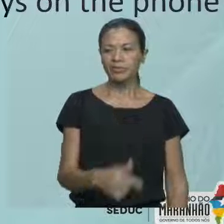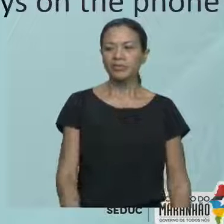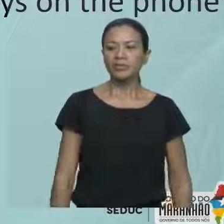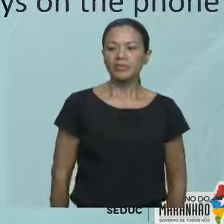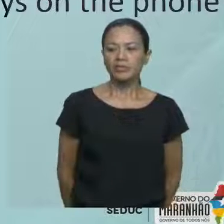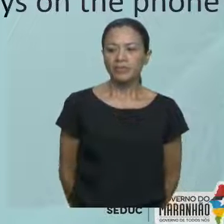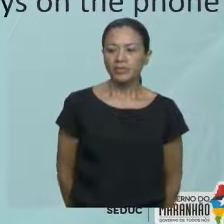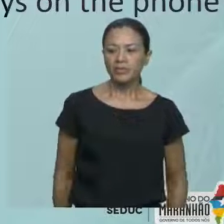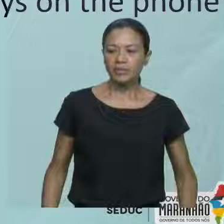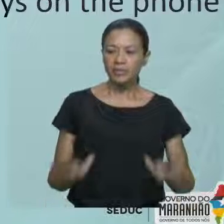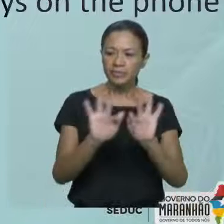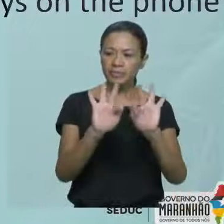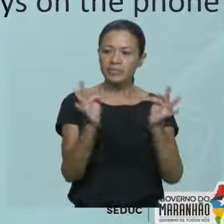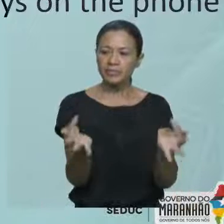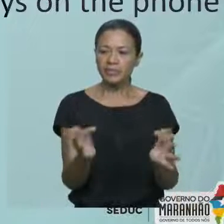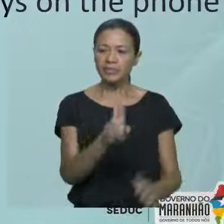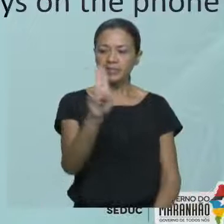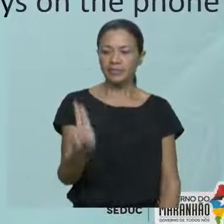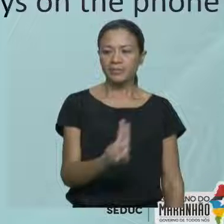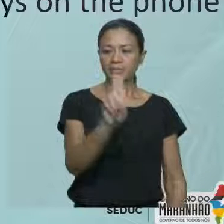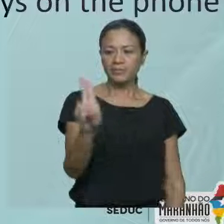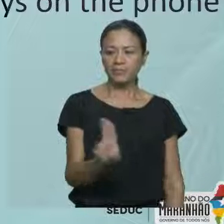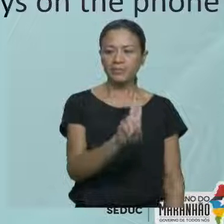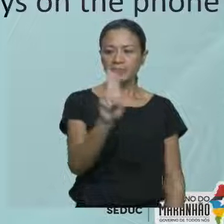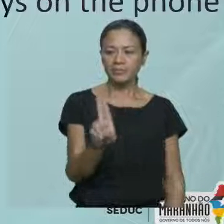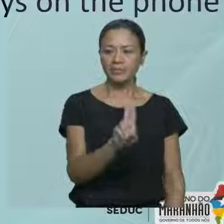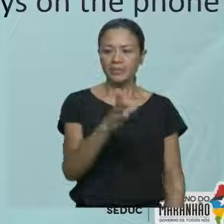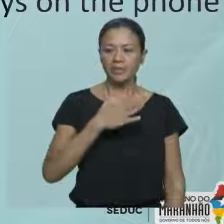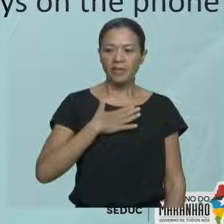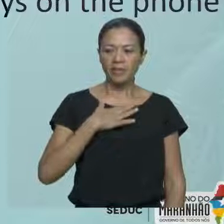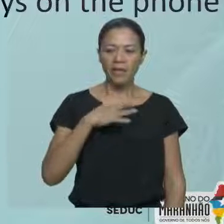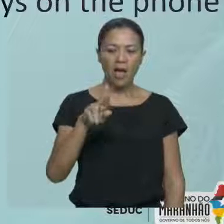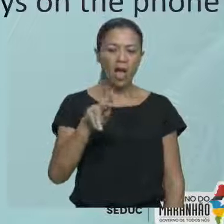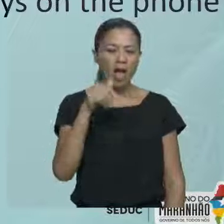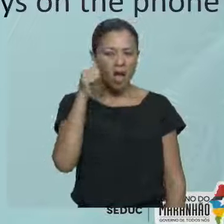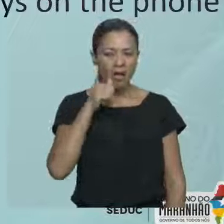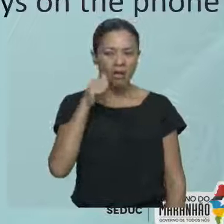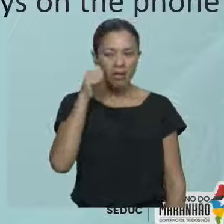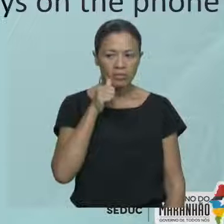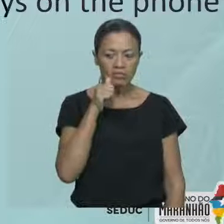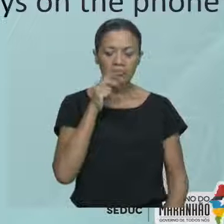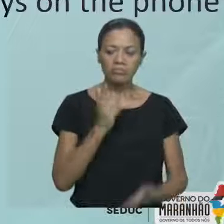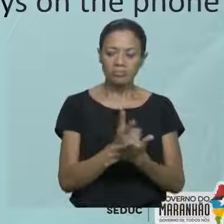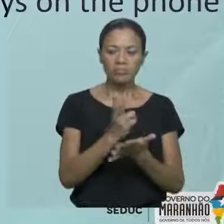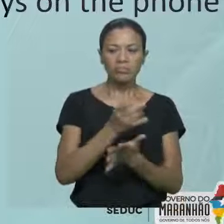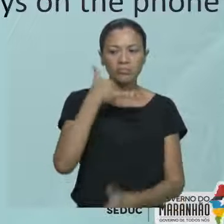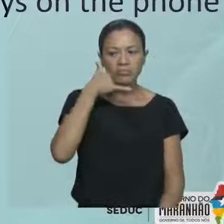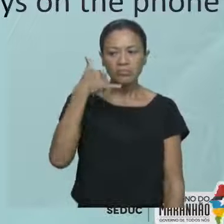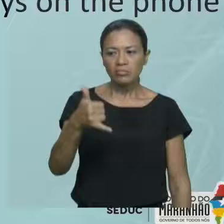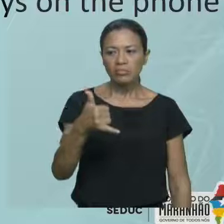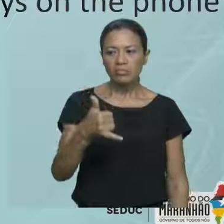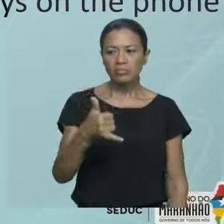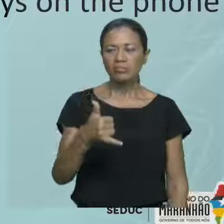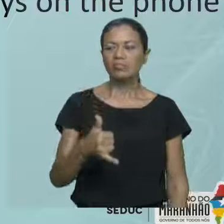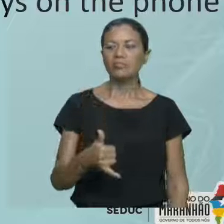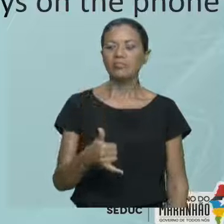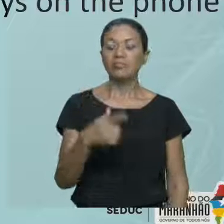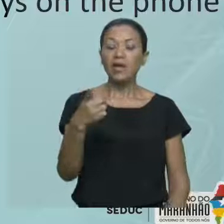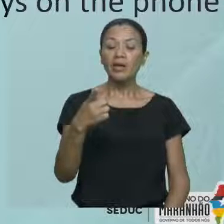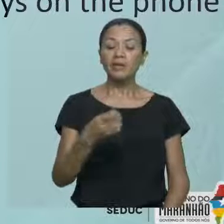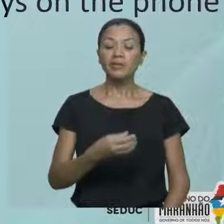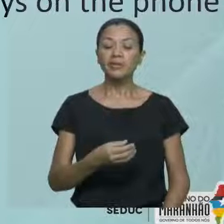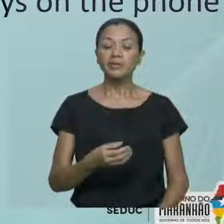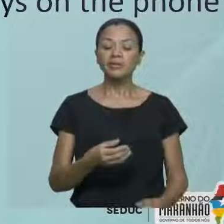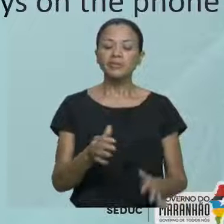present or present simple, is, is used in my sister always on the phone to describe, e aí? Esse